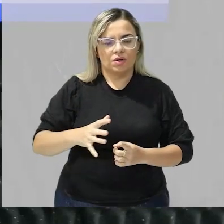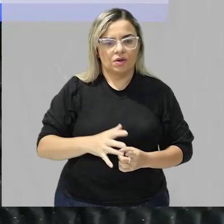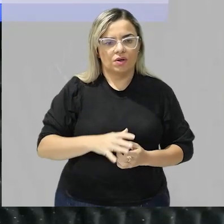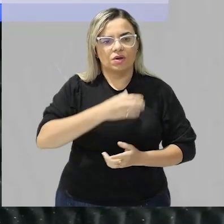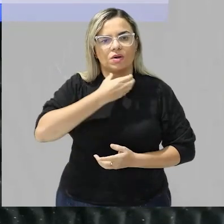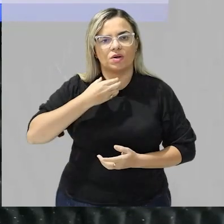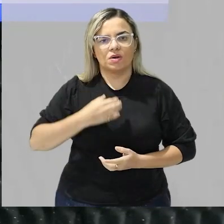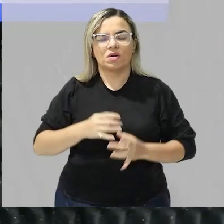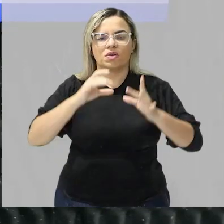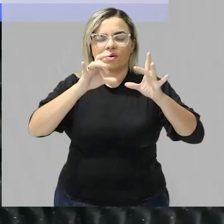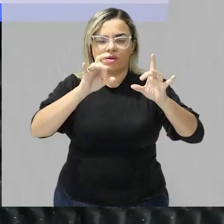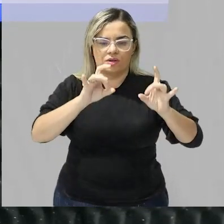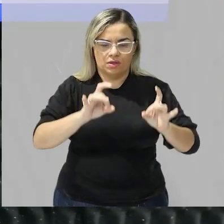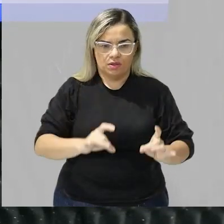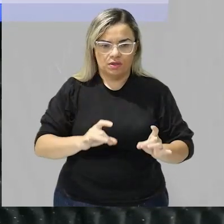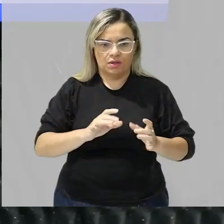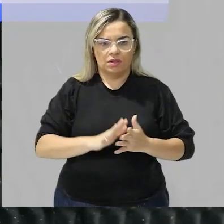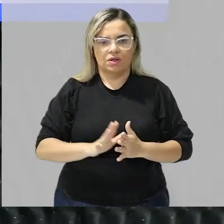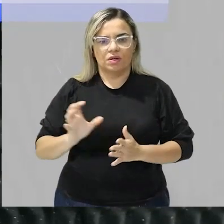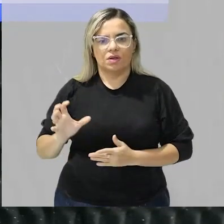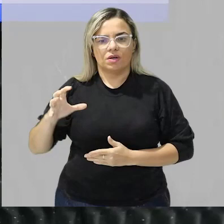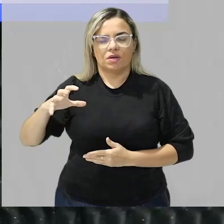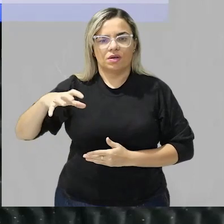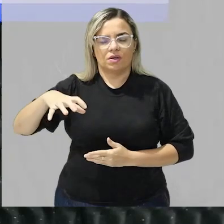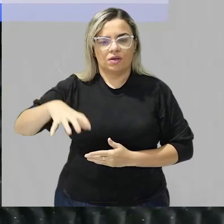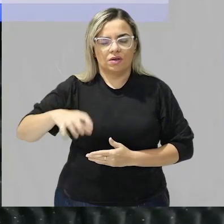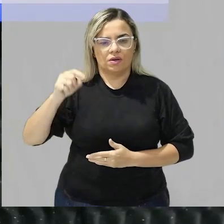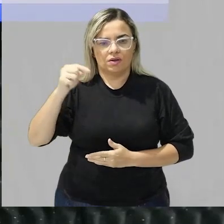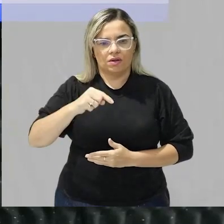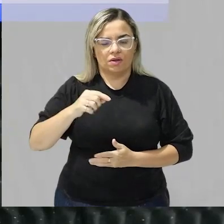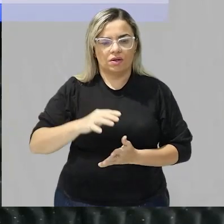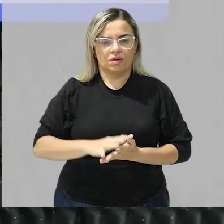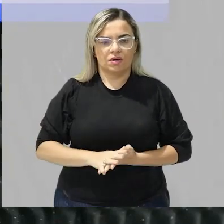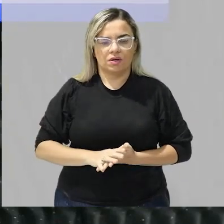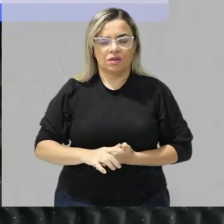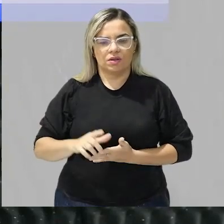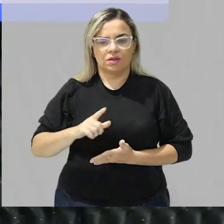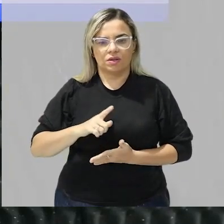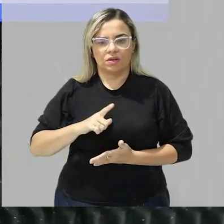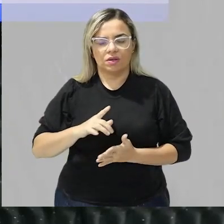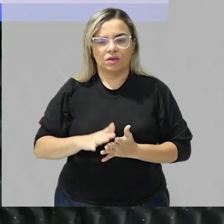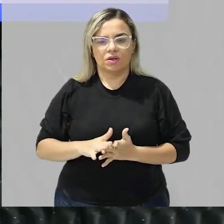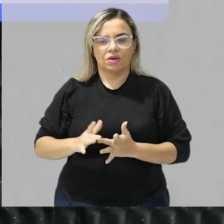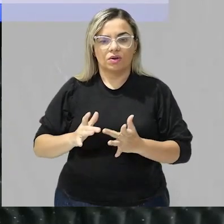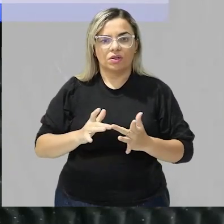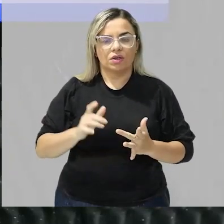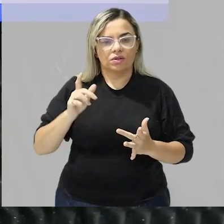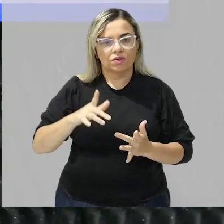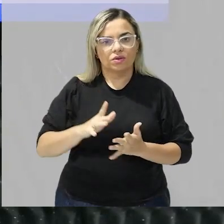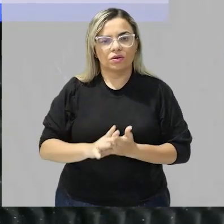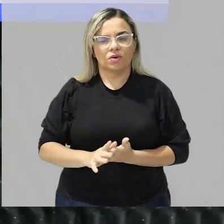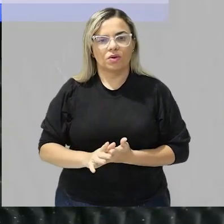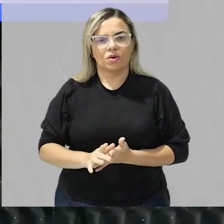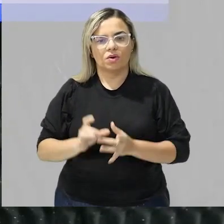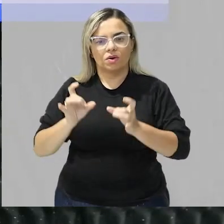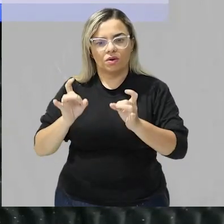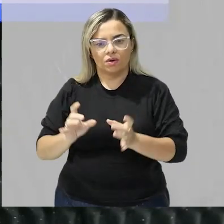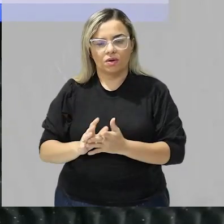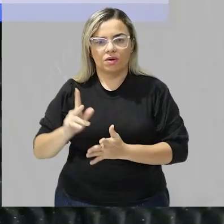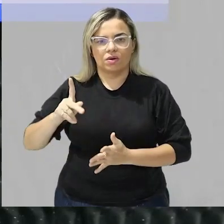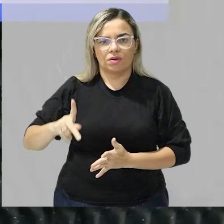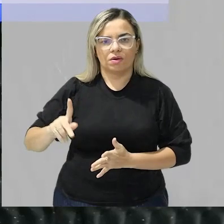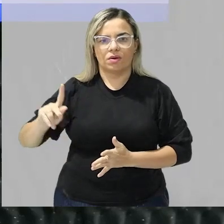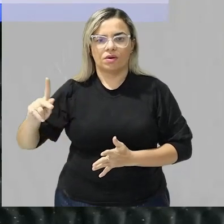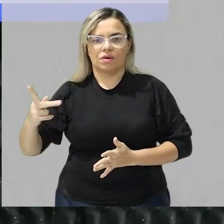também que cada enzima ela atua sobre um determinado pH tá certo então vamos aqui nós temos na boca por